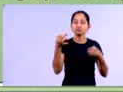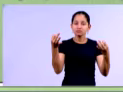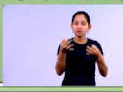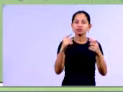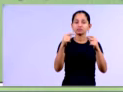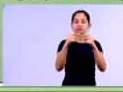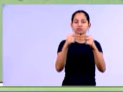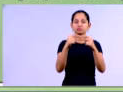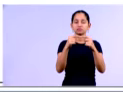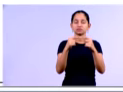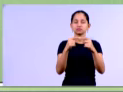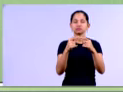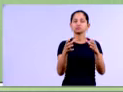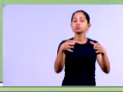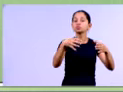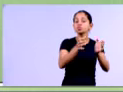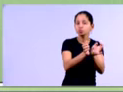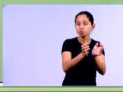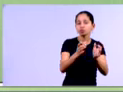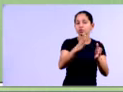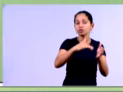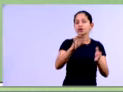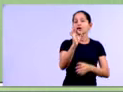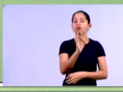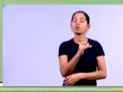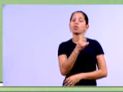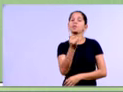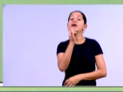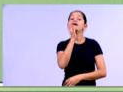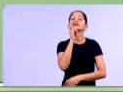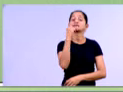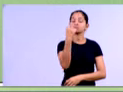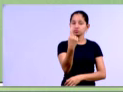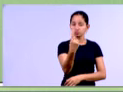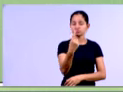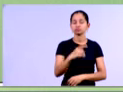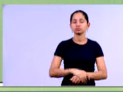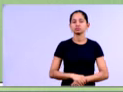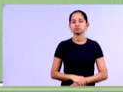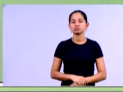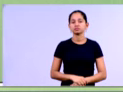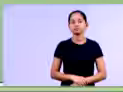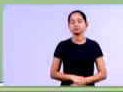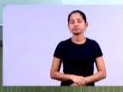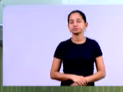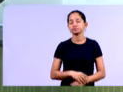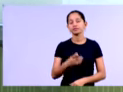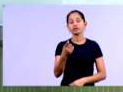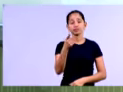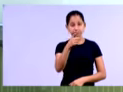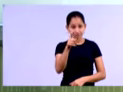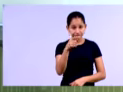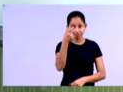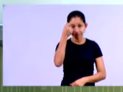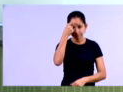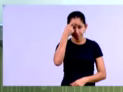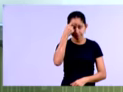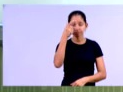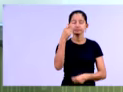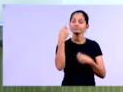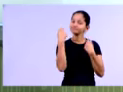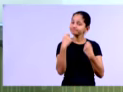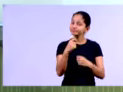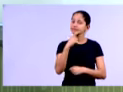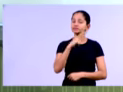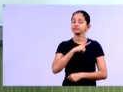aí o conceito, nós vamos, né, começar a exemplificar o nosso primeiro modelo. Então, que vocês devem ter em mente, né, na